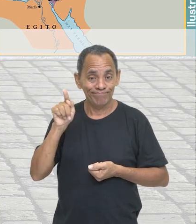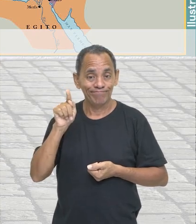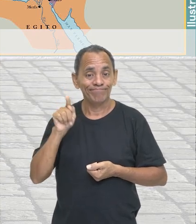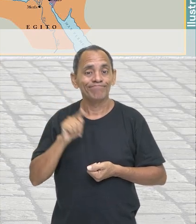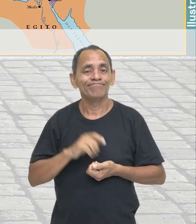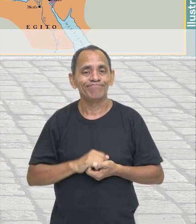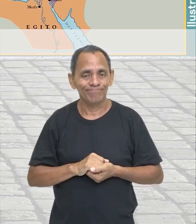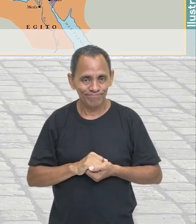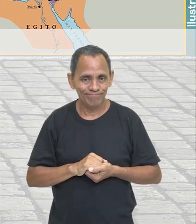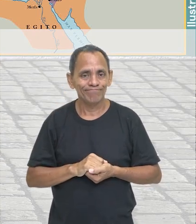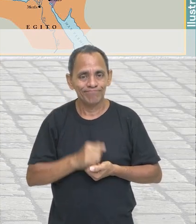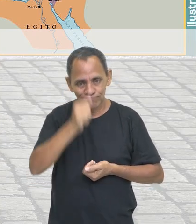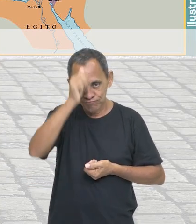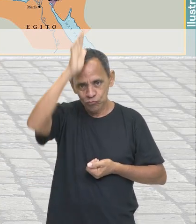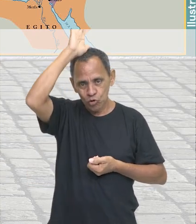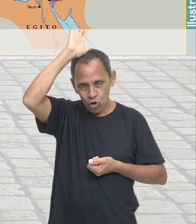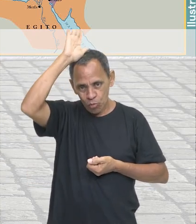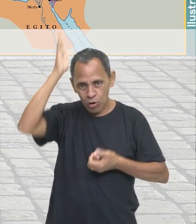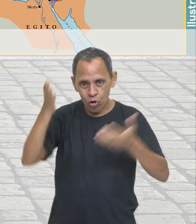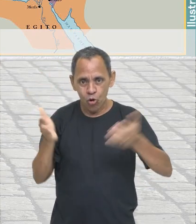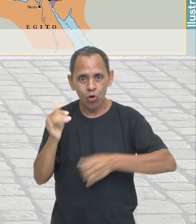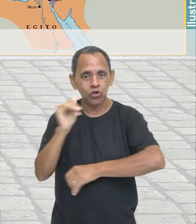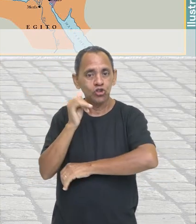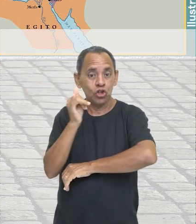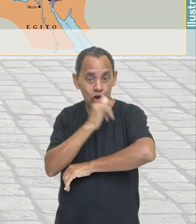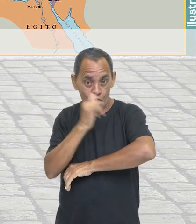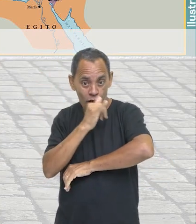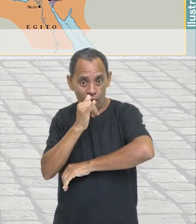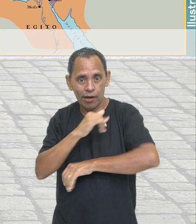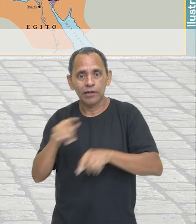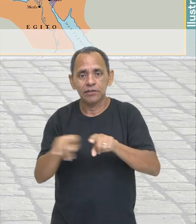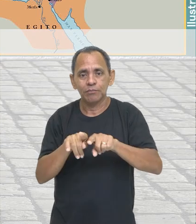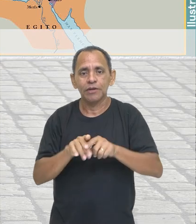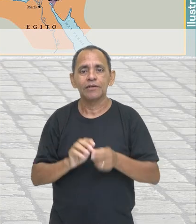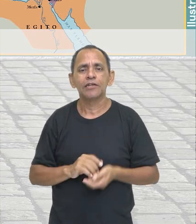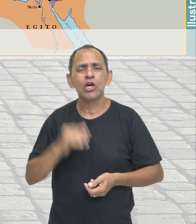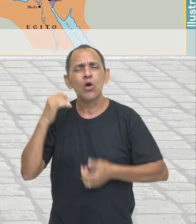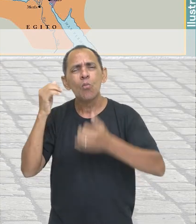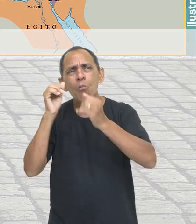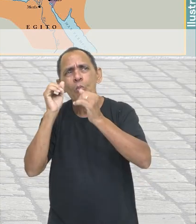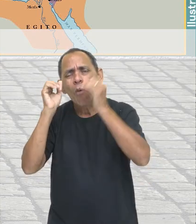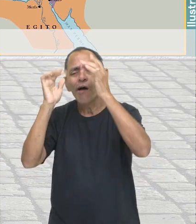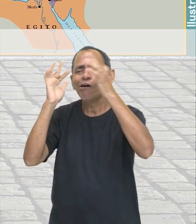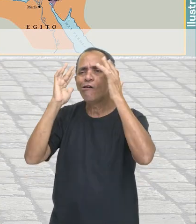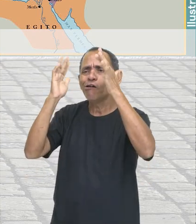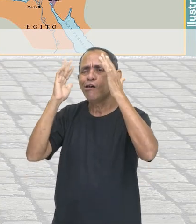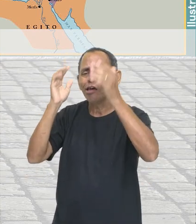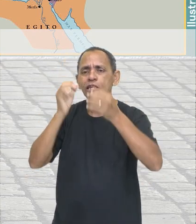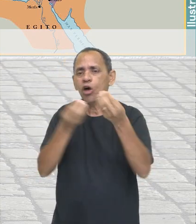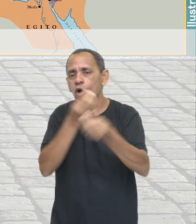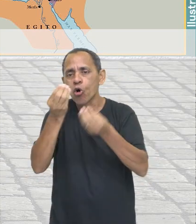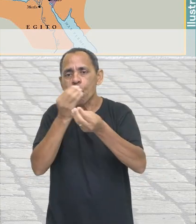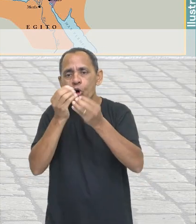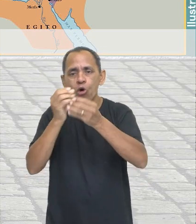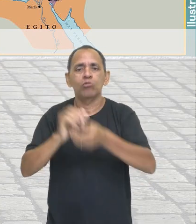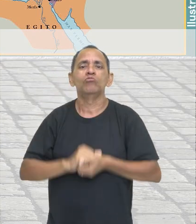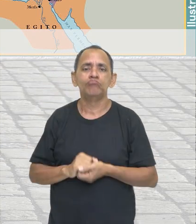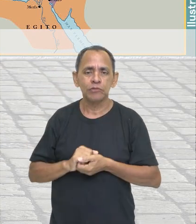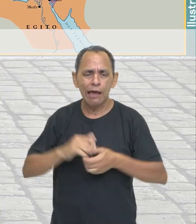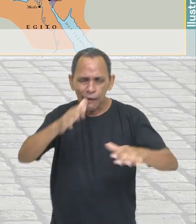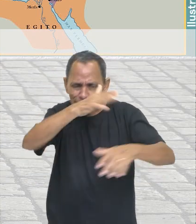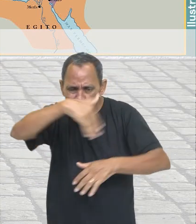atual Itália, né? Então, você imagina que daí, desse centro, se expandiu o enorme poder capaz de